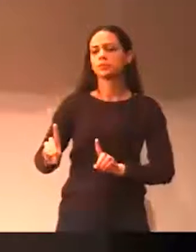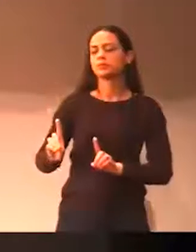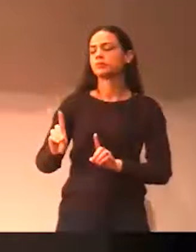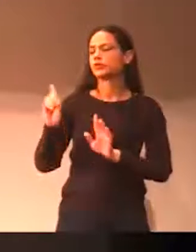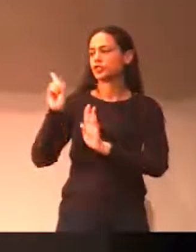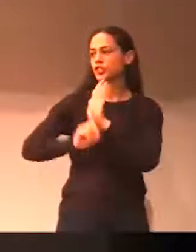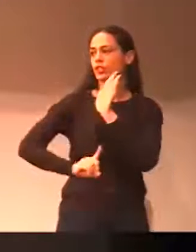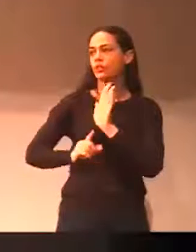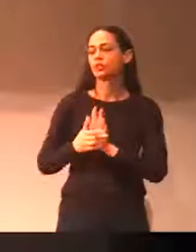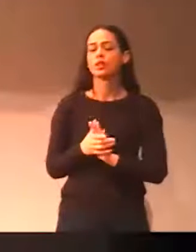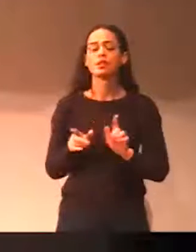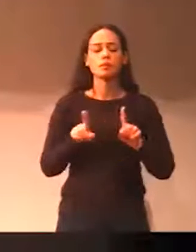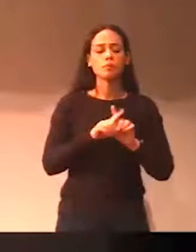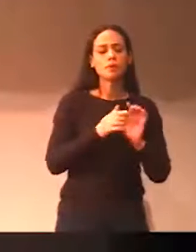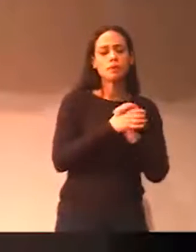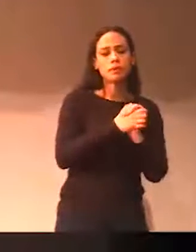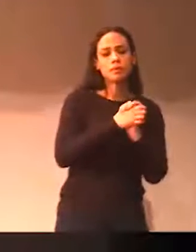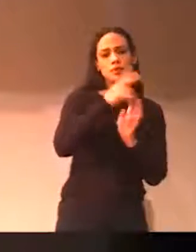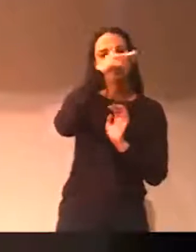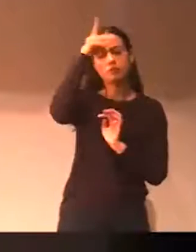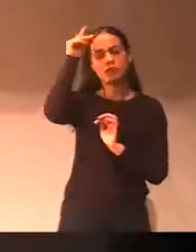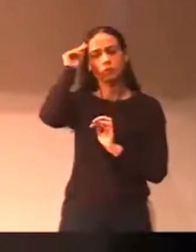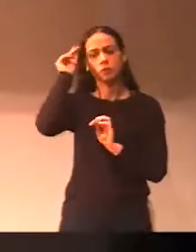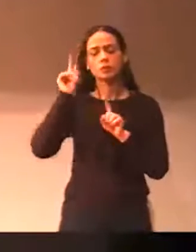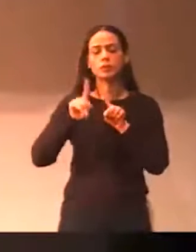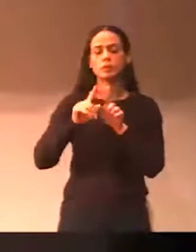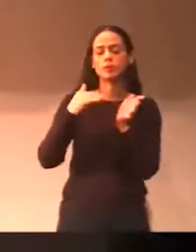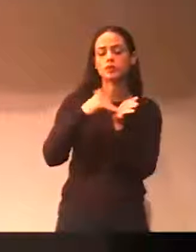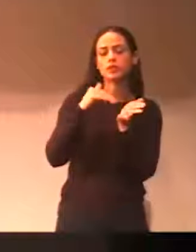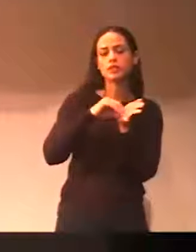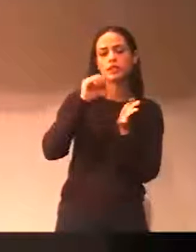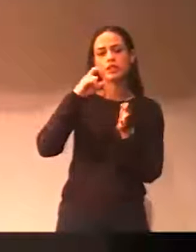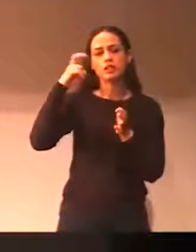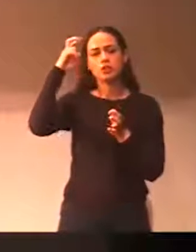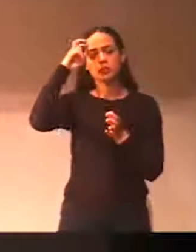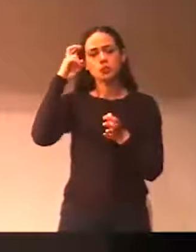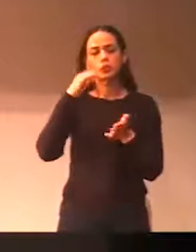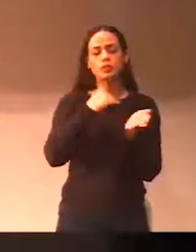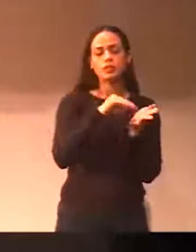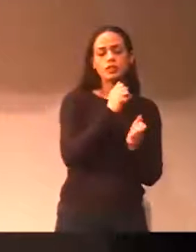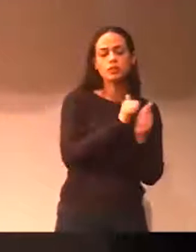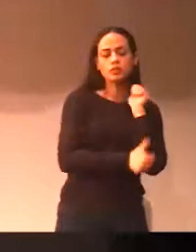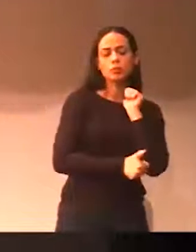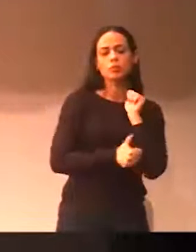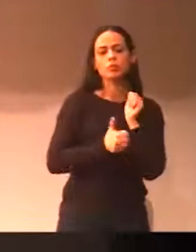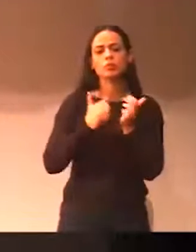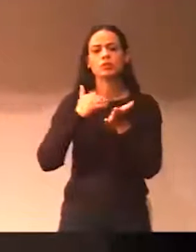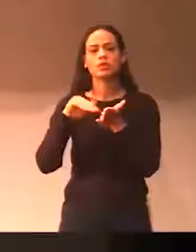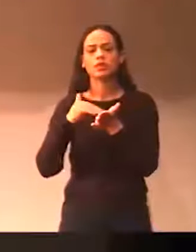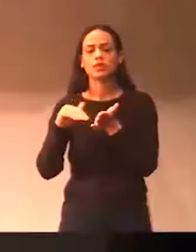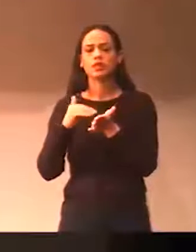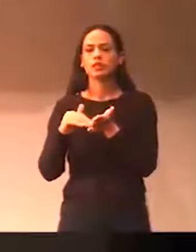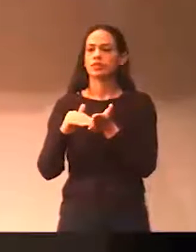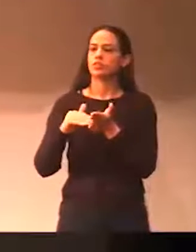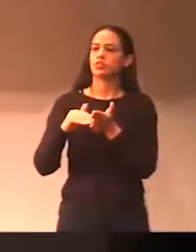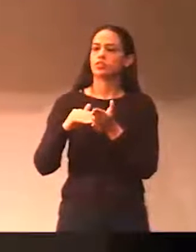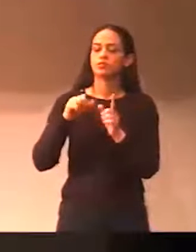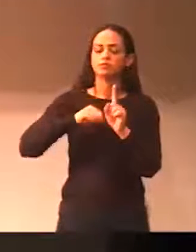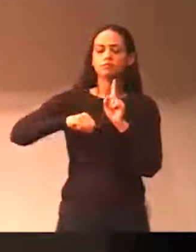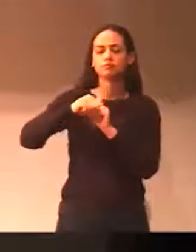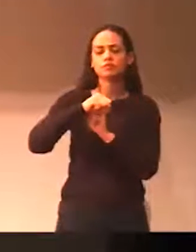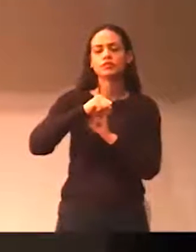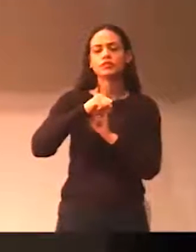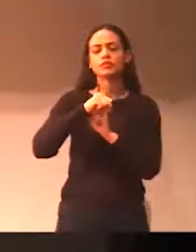APABEX, a Prefeitura, especificamente Secretaria de Cultura, Secretaria de Esporte, Secretaria de Assistência Social, porque